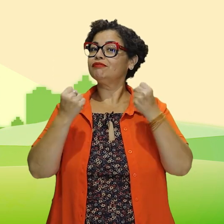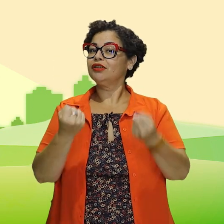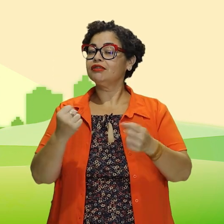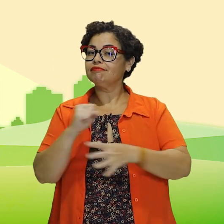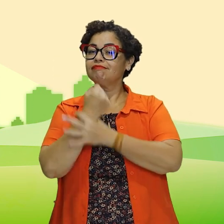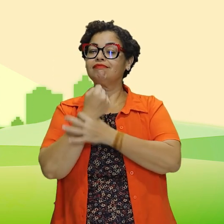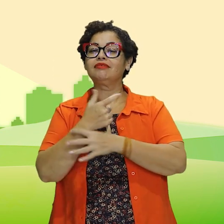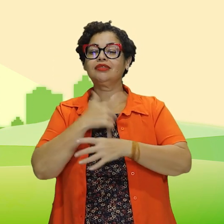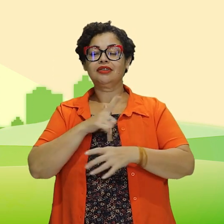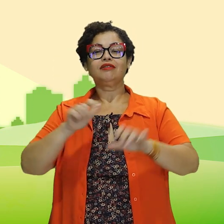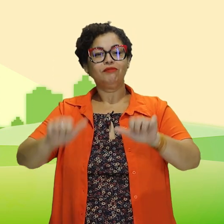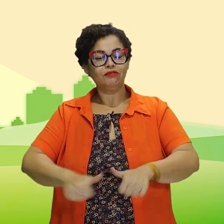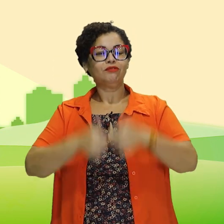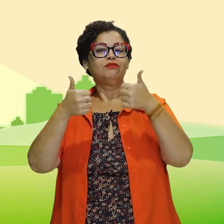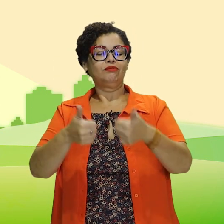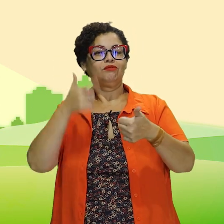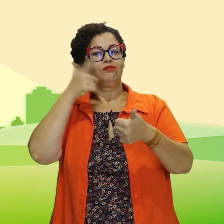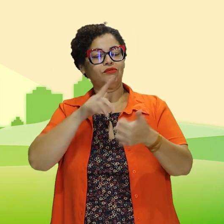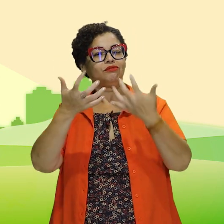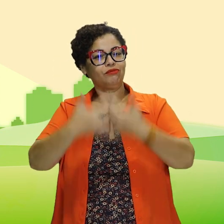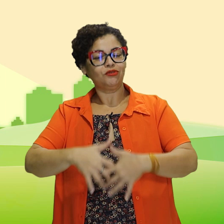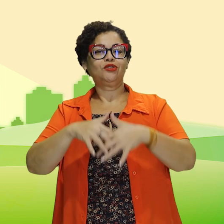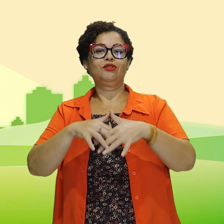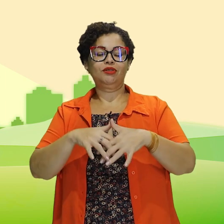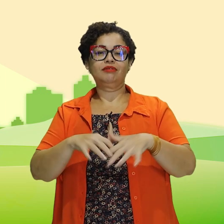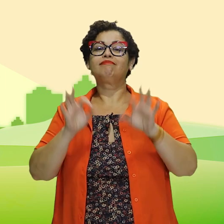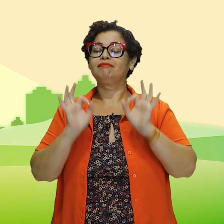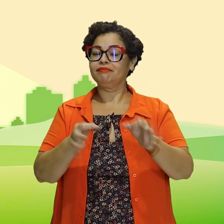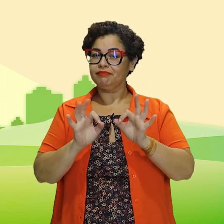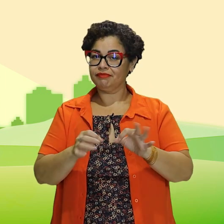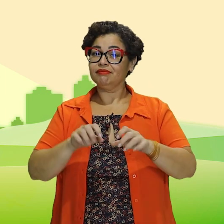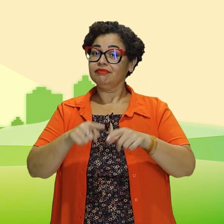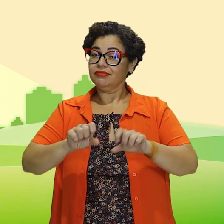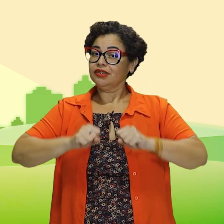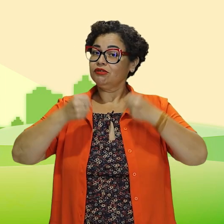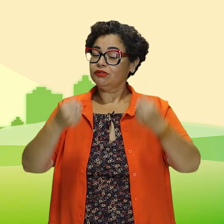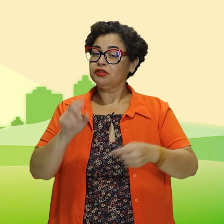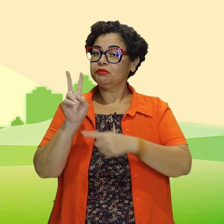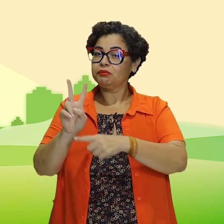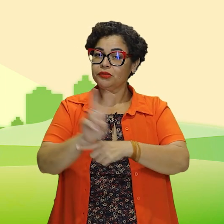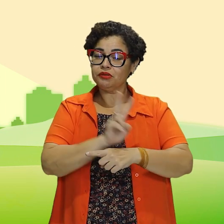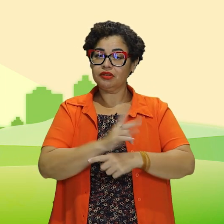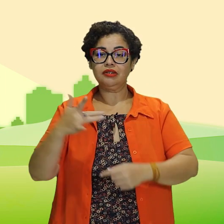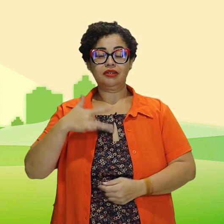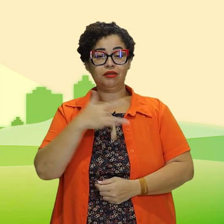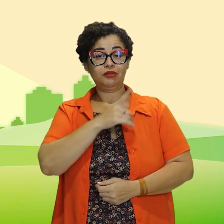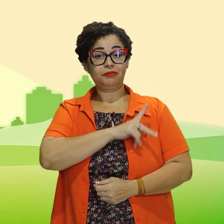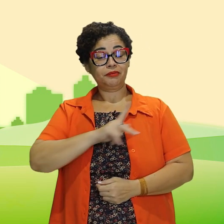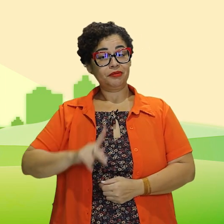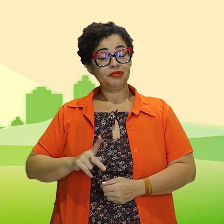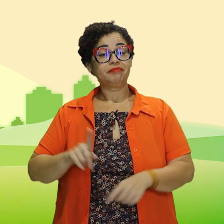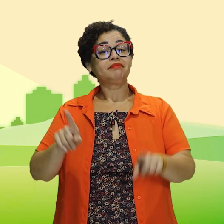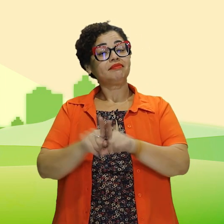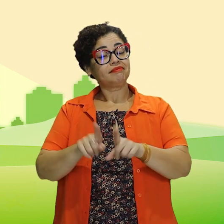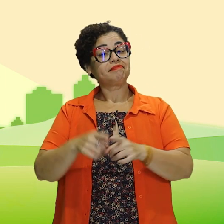fortalecer a eficácia dos sistemas. Isso mesmo, Su. Esses esforços não só protegem a